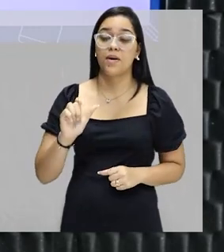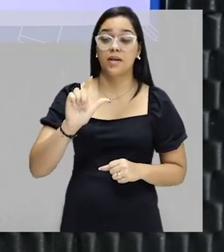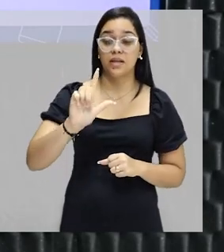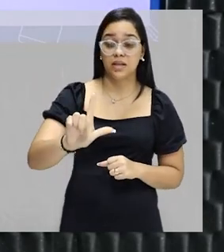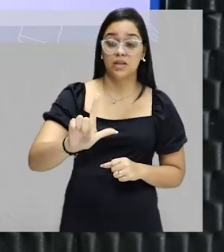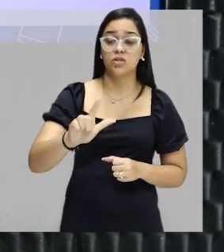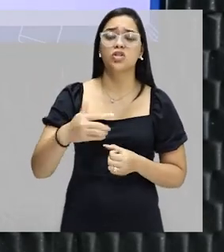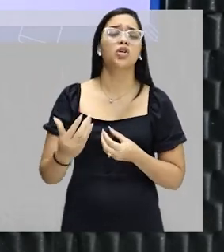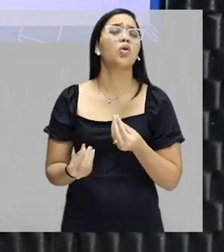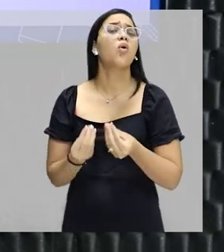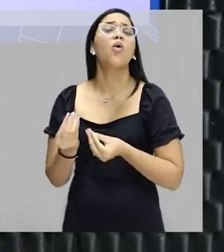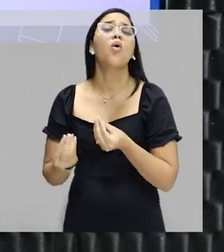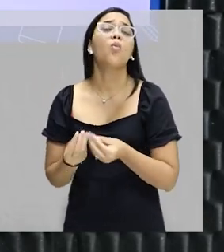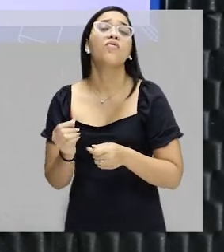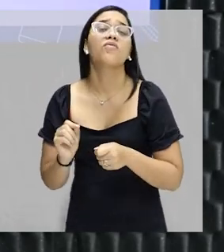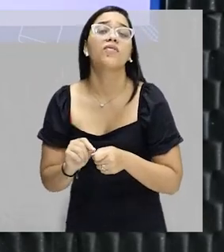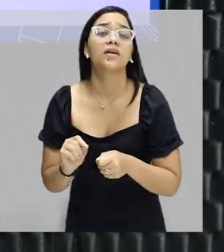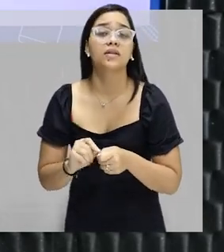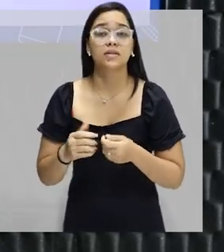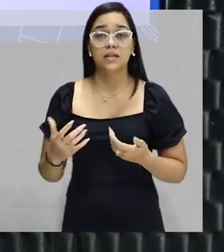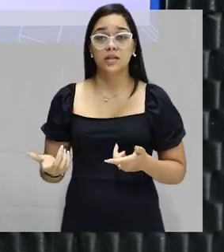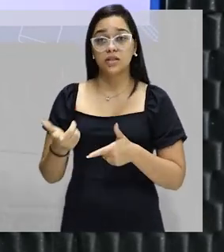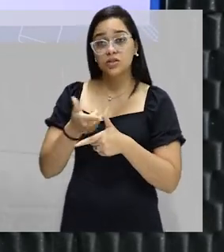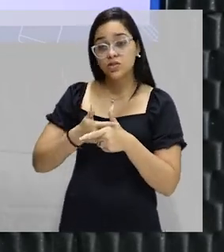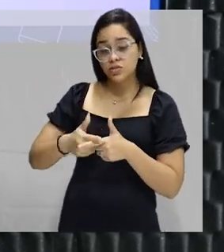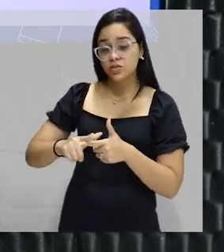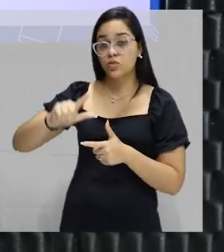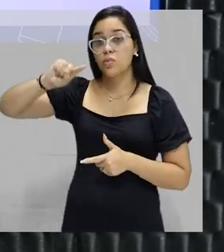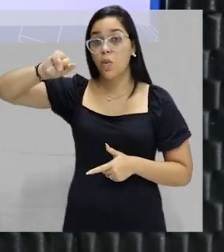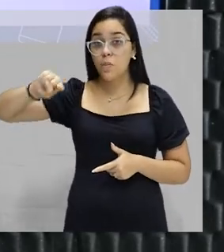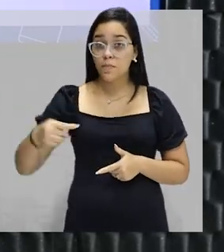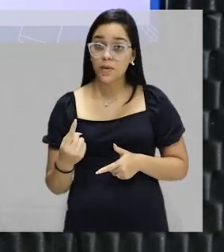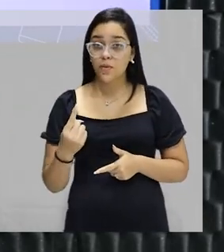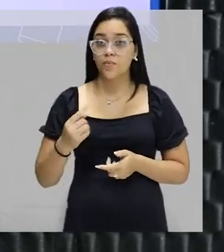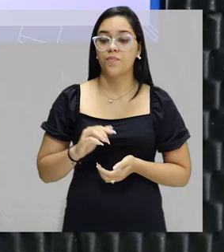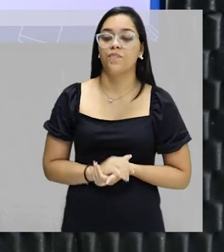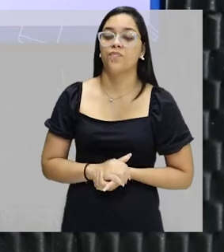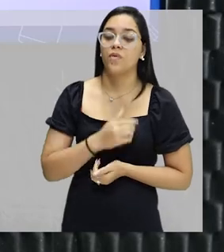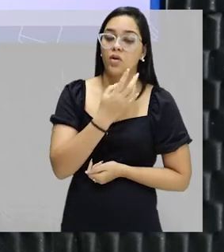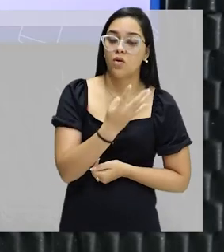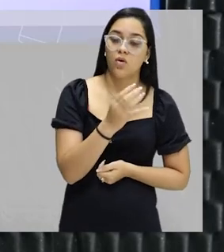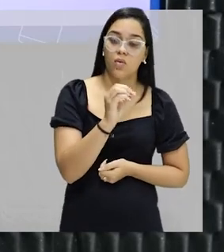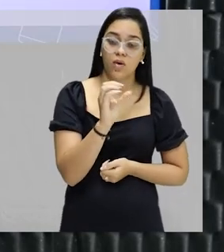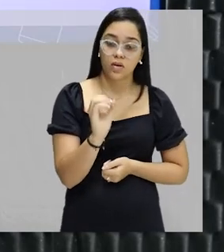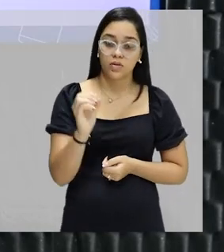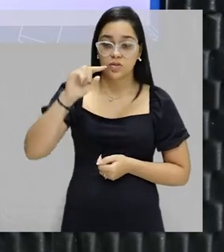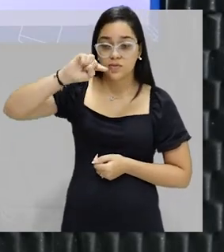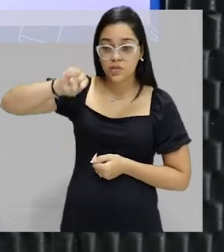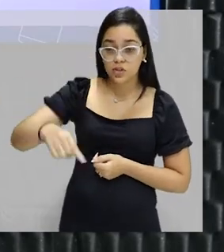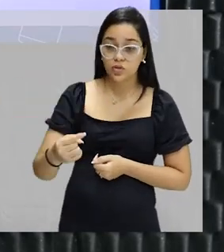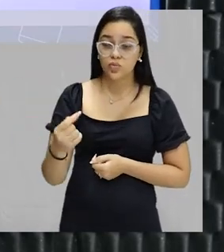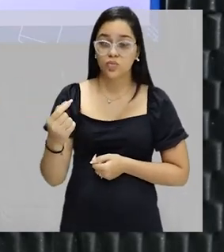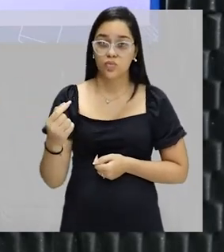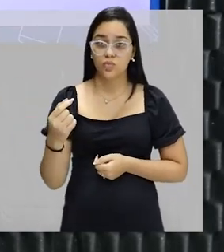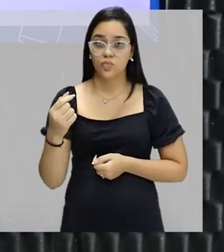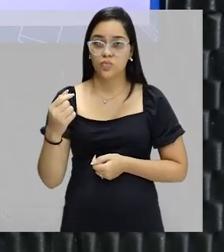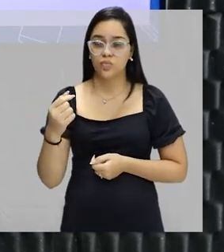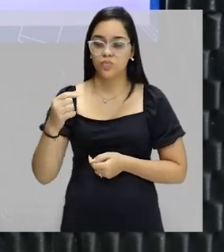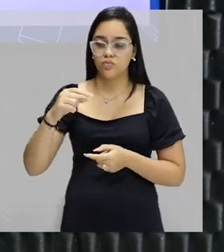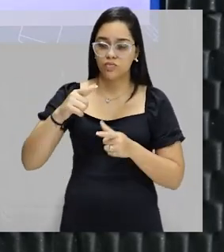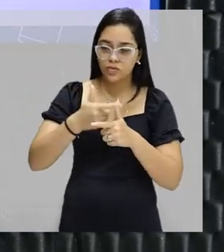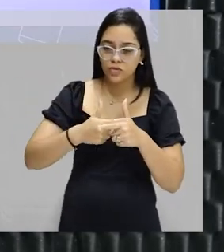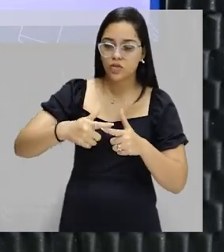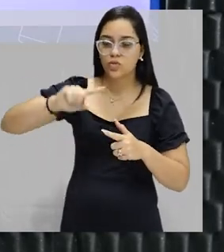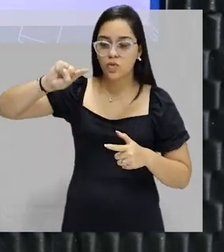E como vamos fazer isso? Dividindo por 1.000. Então, 400 dividido por 1.000, 0